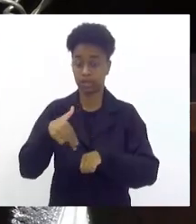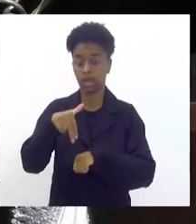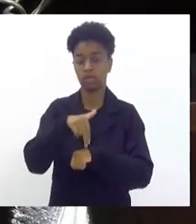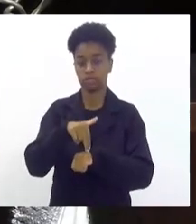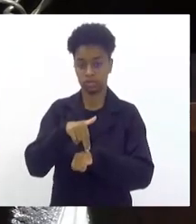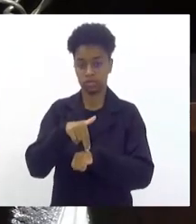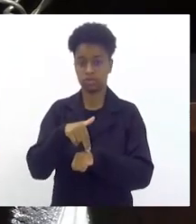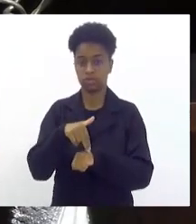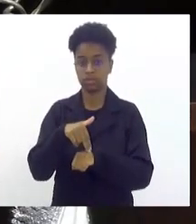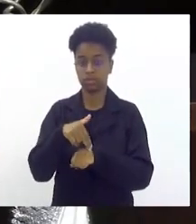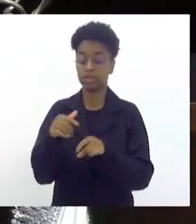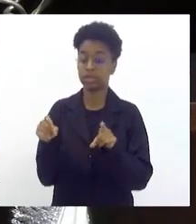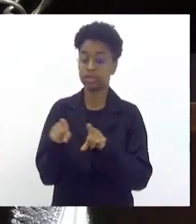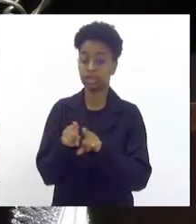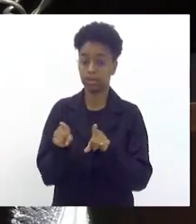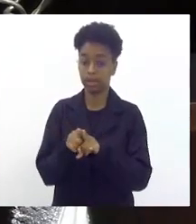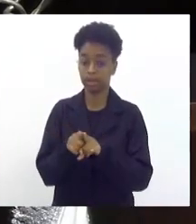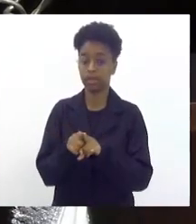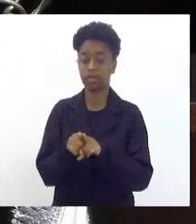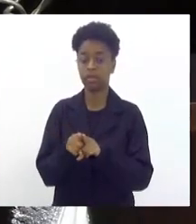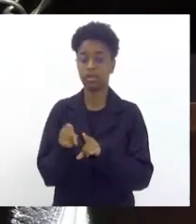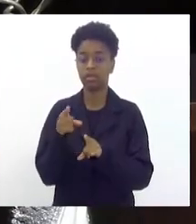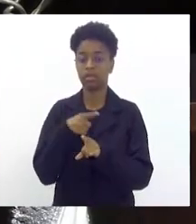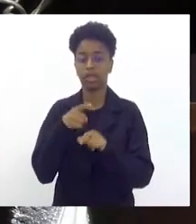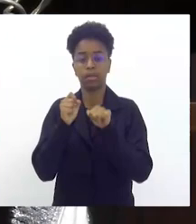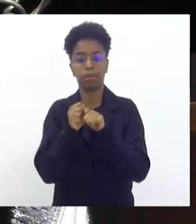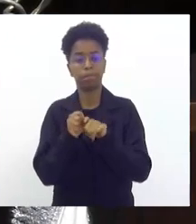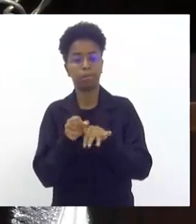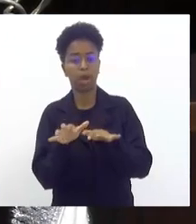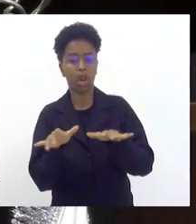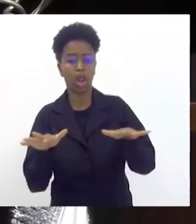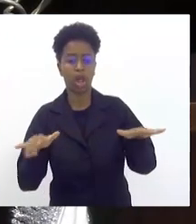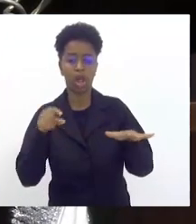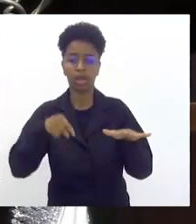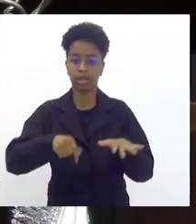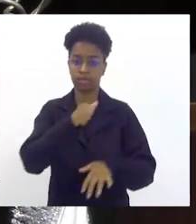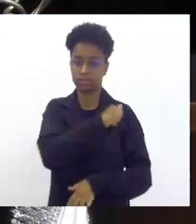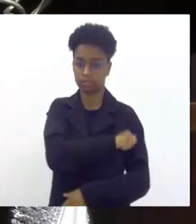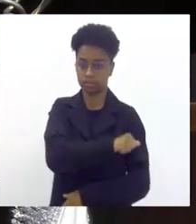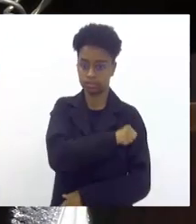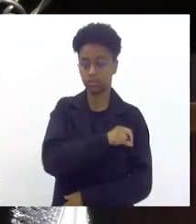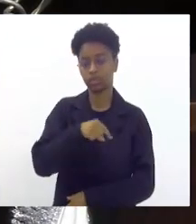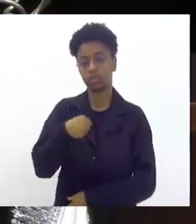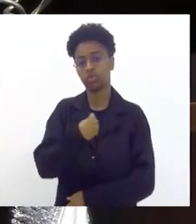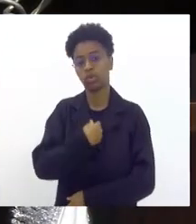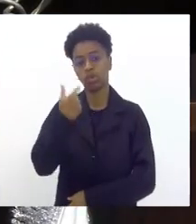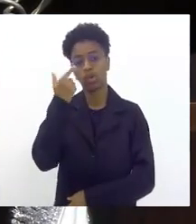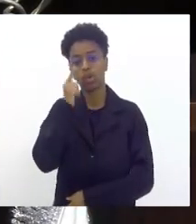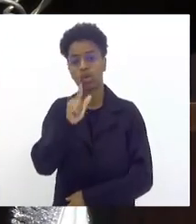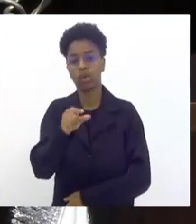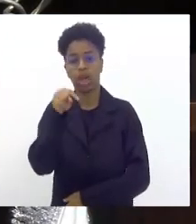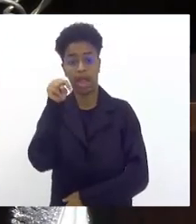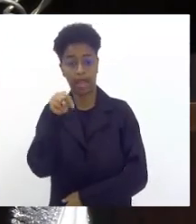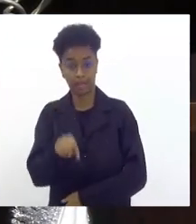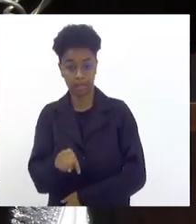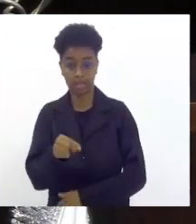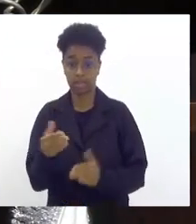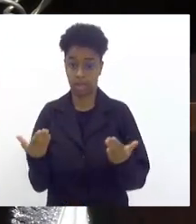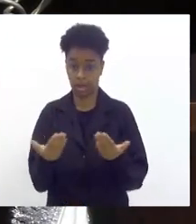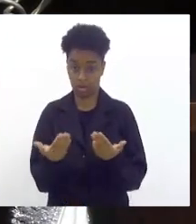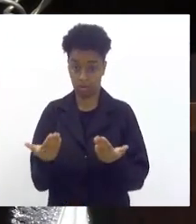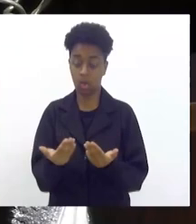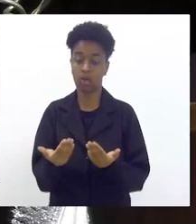mas que também tem uma grande amplitude no estado do Rio de Janeiro a gente possa estar nessa casa nesse momento